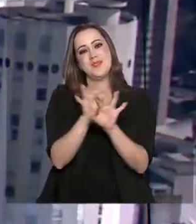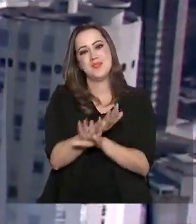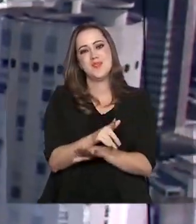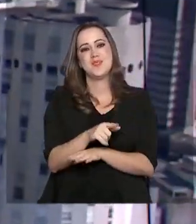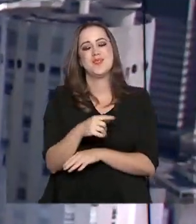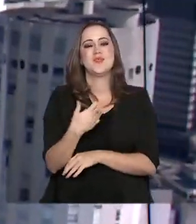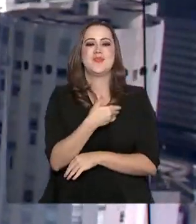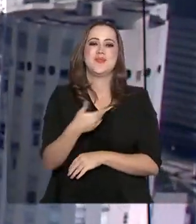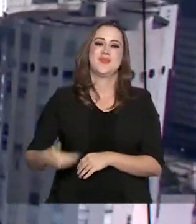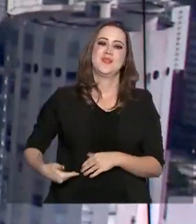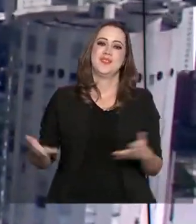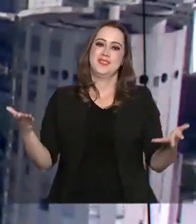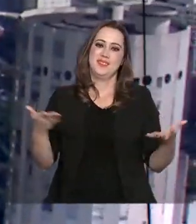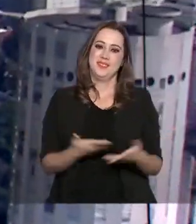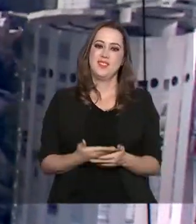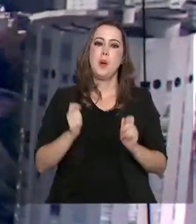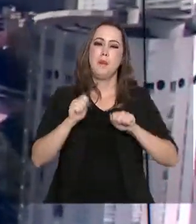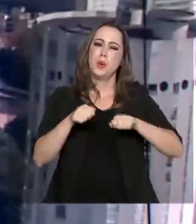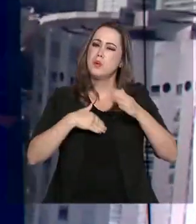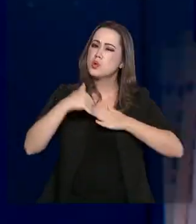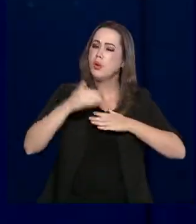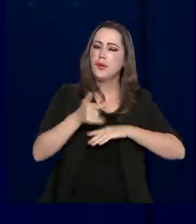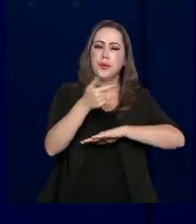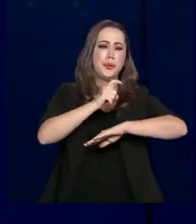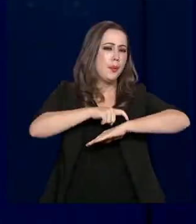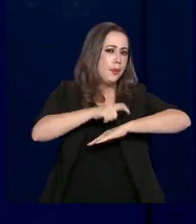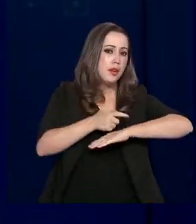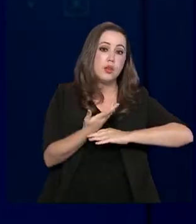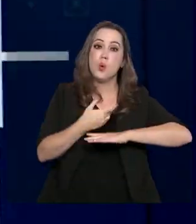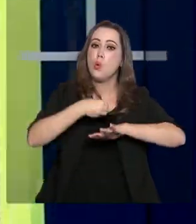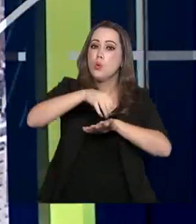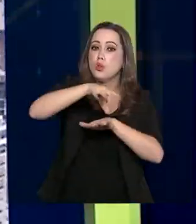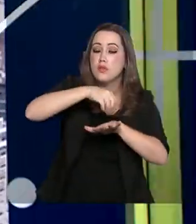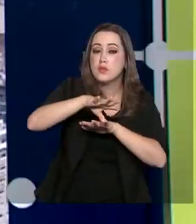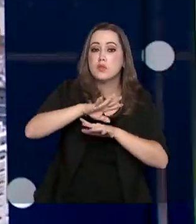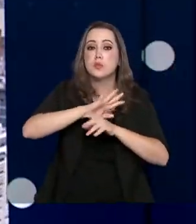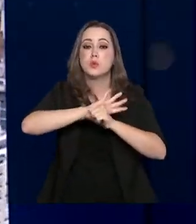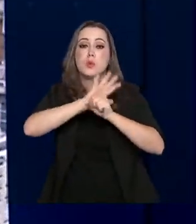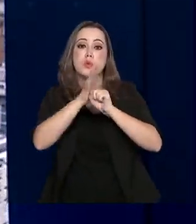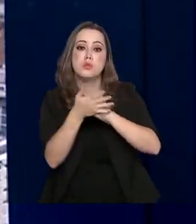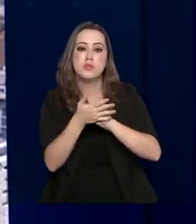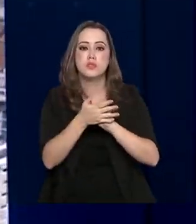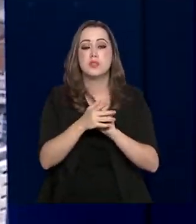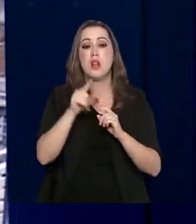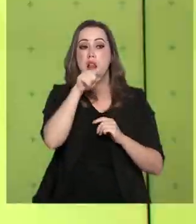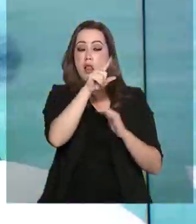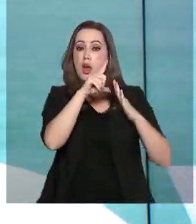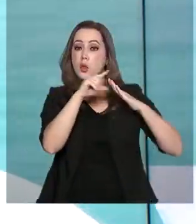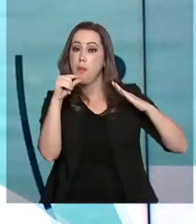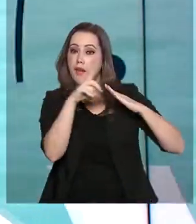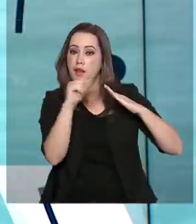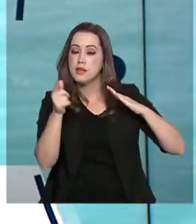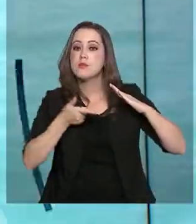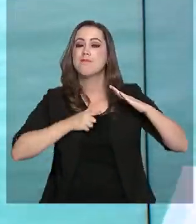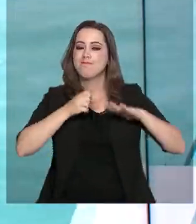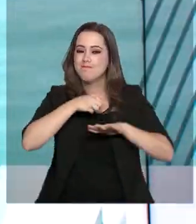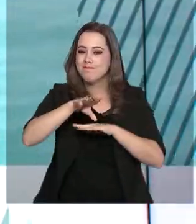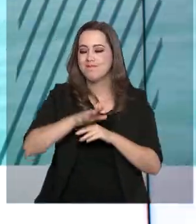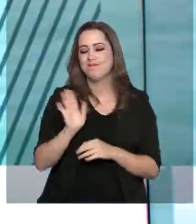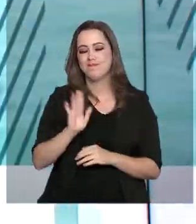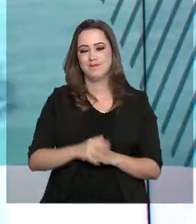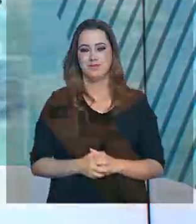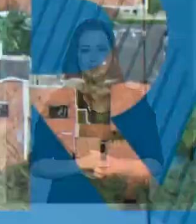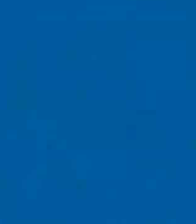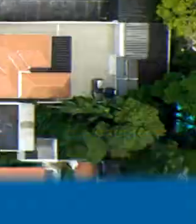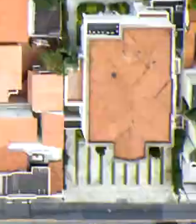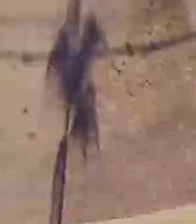uma edição do governo agora e podemos voltar a qualquer momento com a atualização das ações contra o coronavírus direto do Palácio do Planalto. Até já!